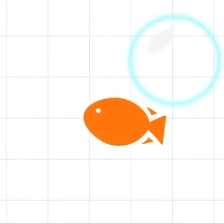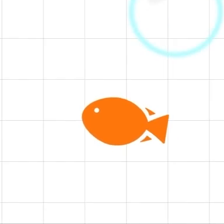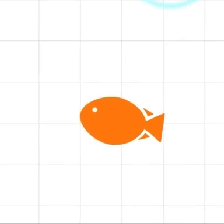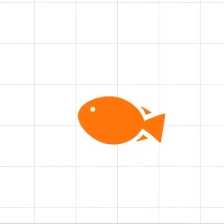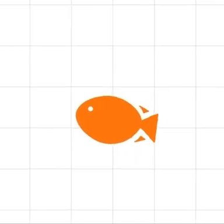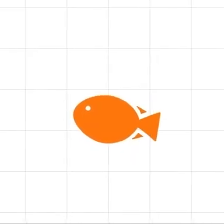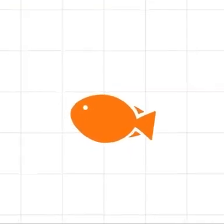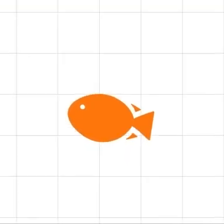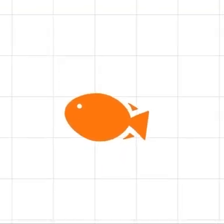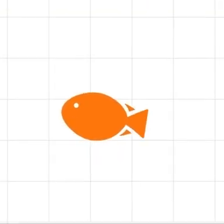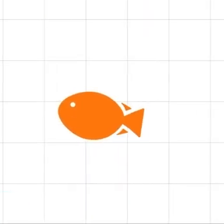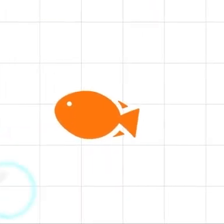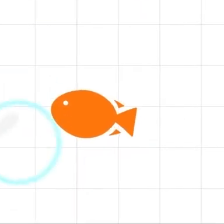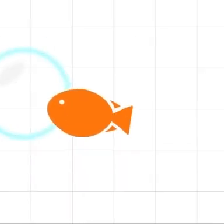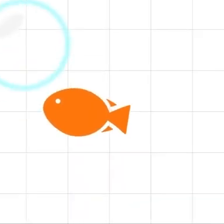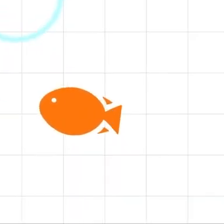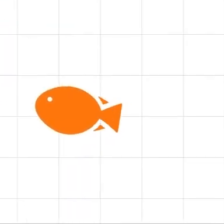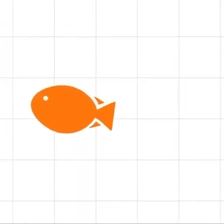Music